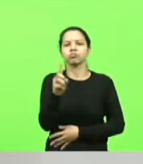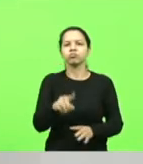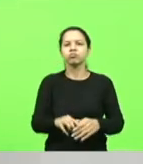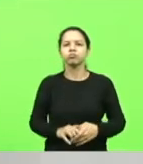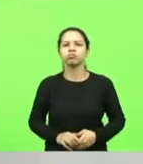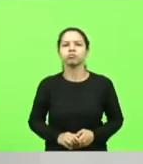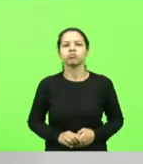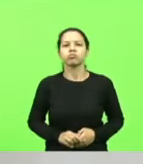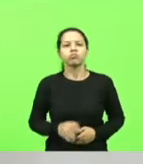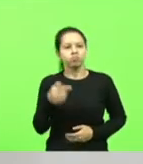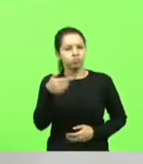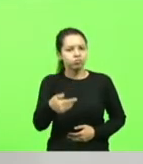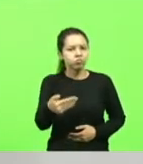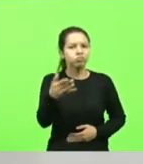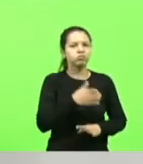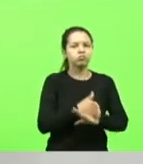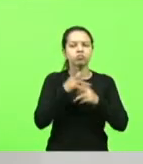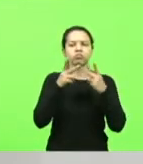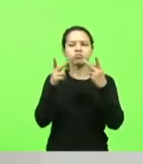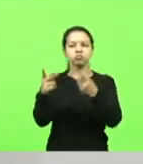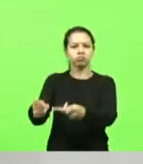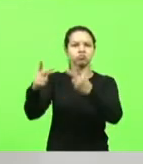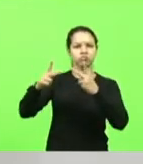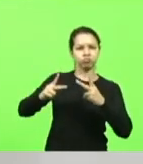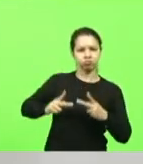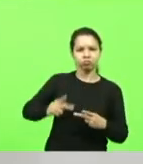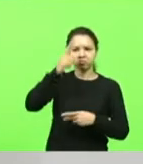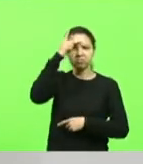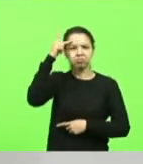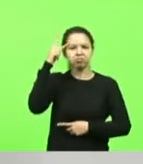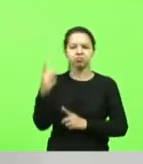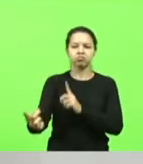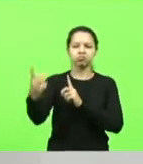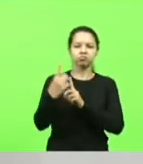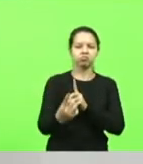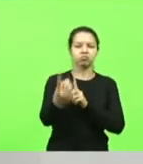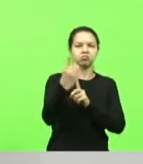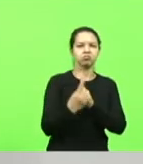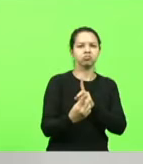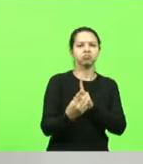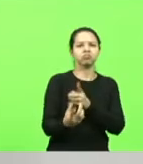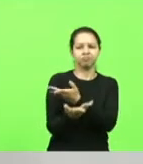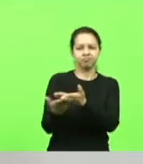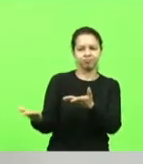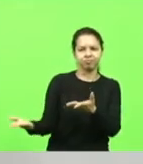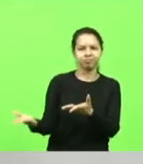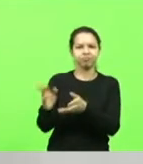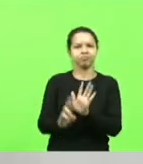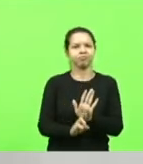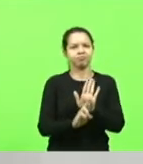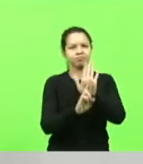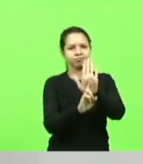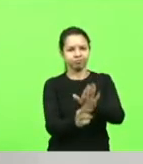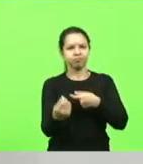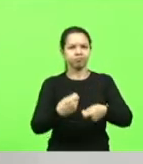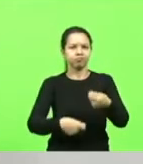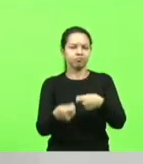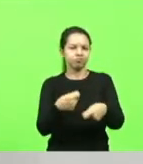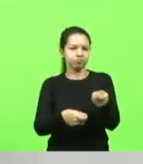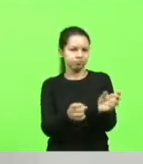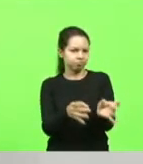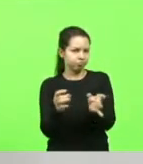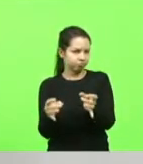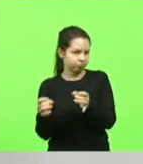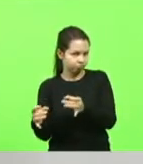vocês forem visitados, e vocês são constantemente visitados, pelos representantes comerciais dos